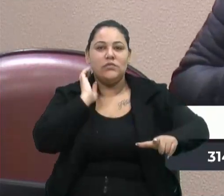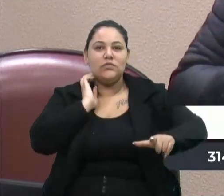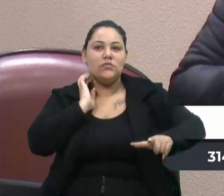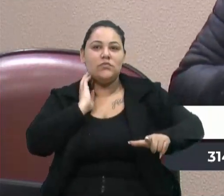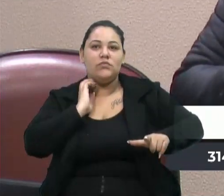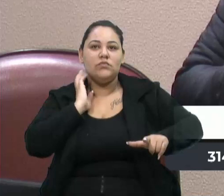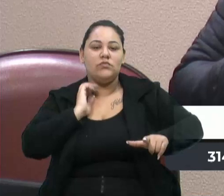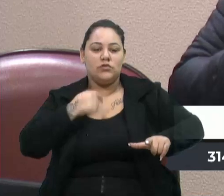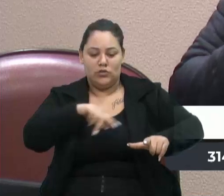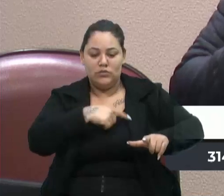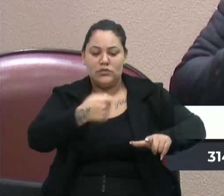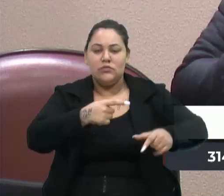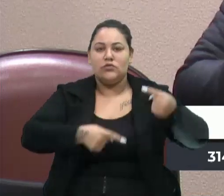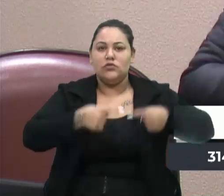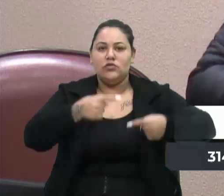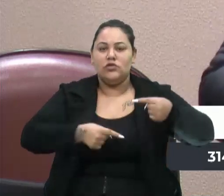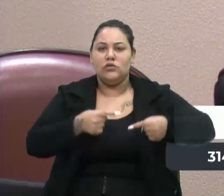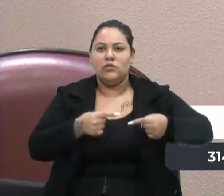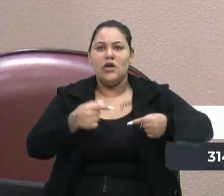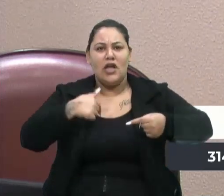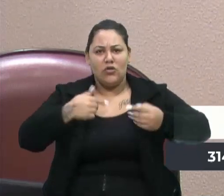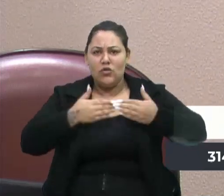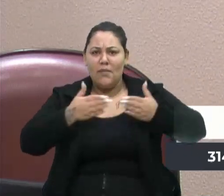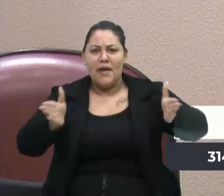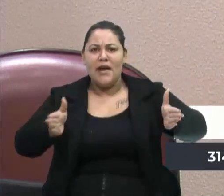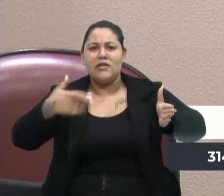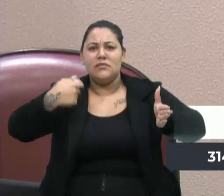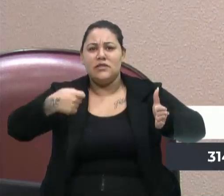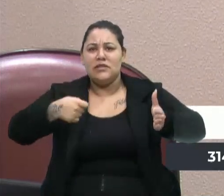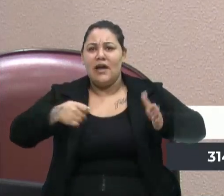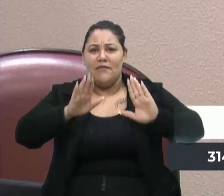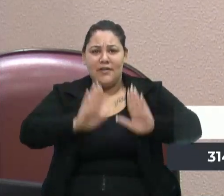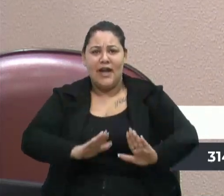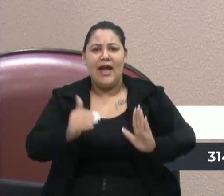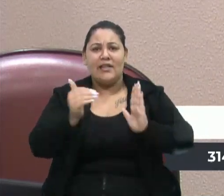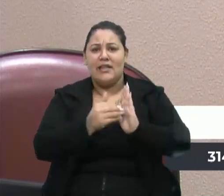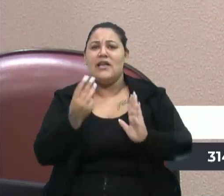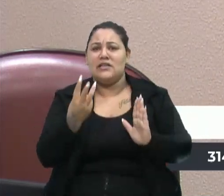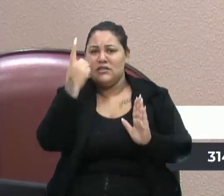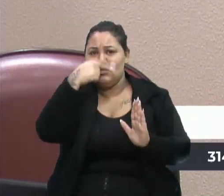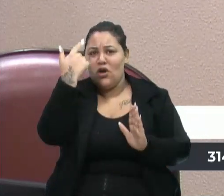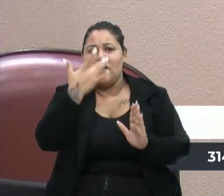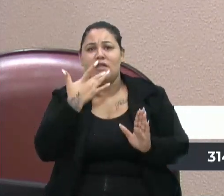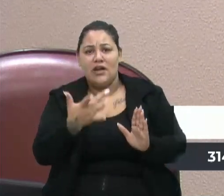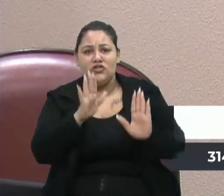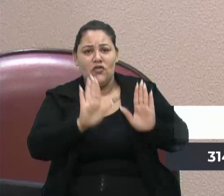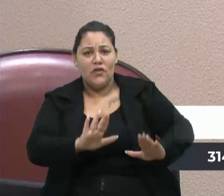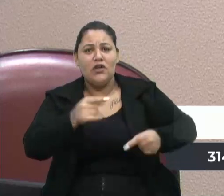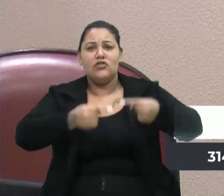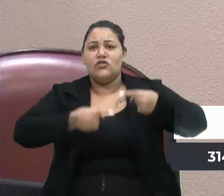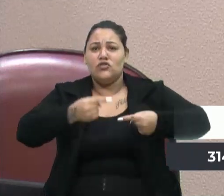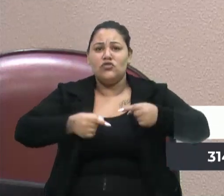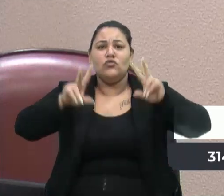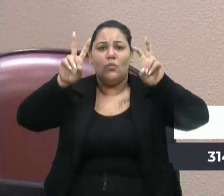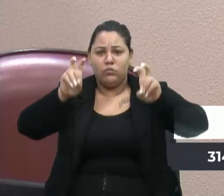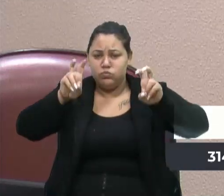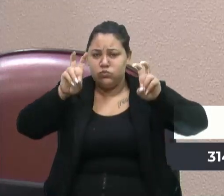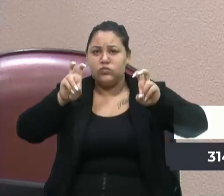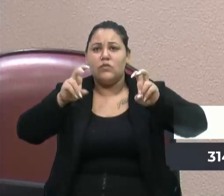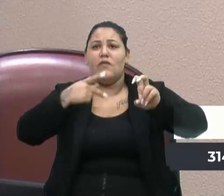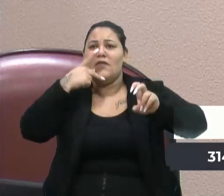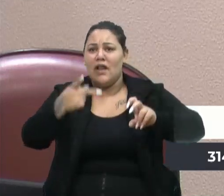discutir. Eu aqui, estou aqui à disposição, se precisar ficar até as três da tarde, fico, discutimos sobre o